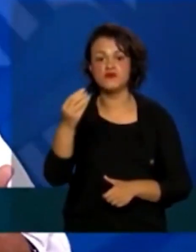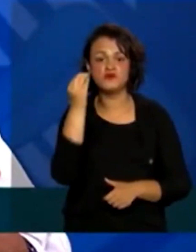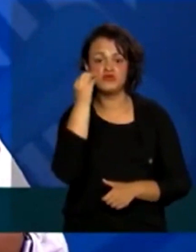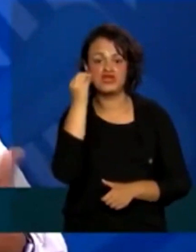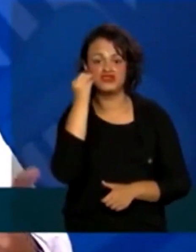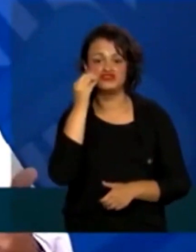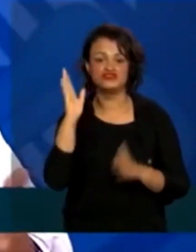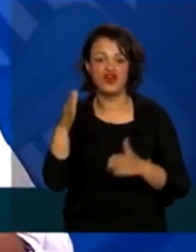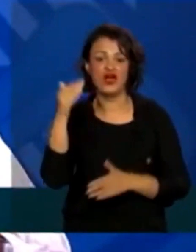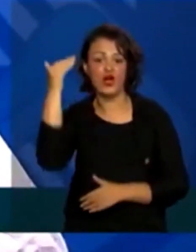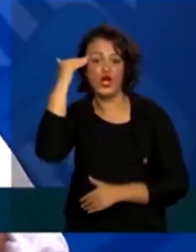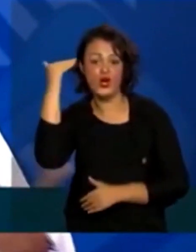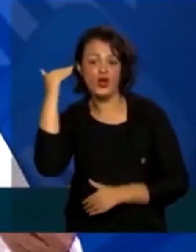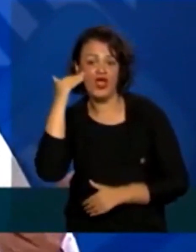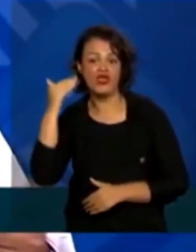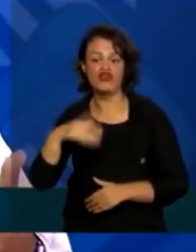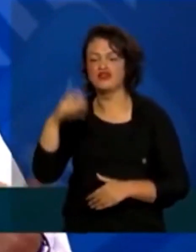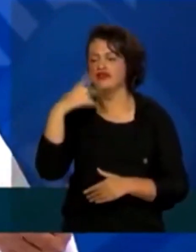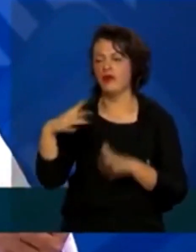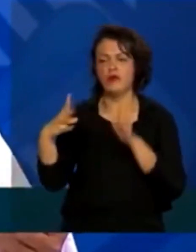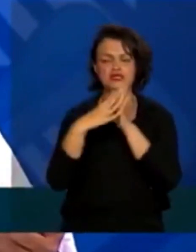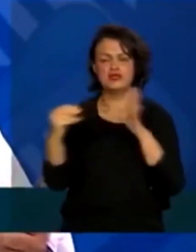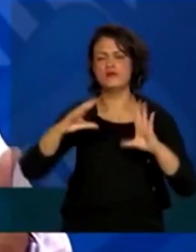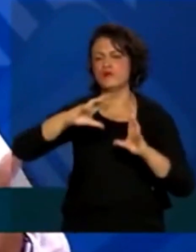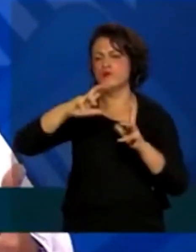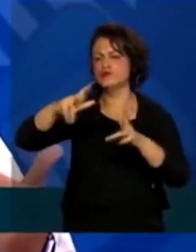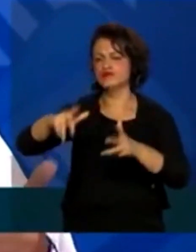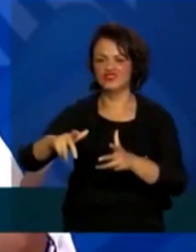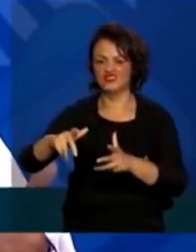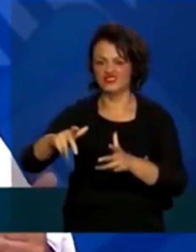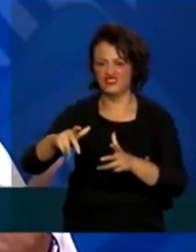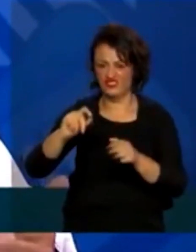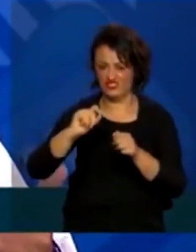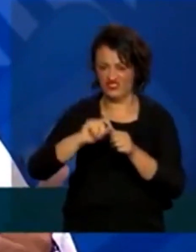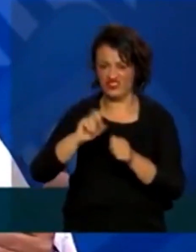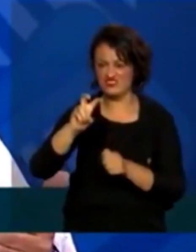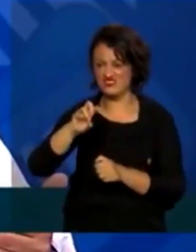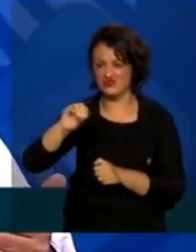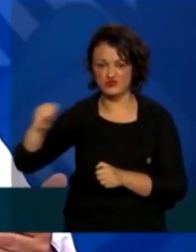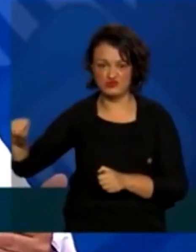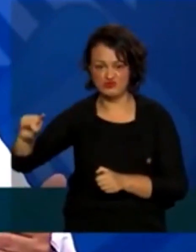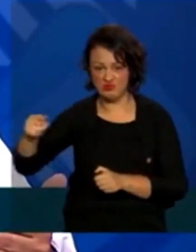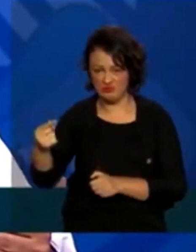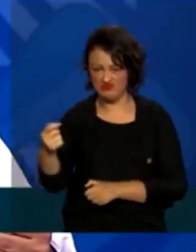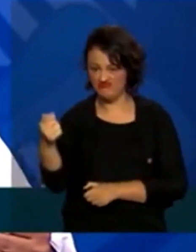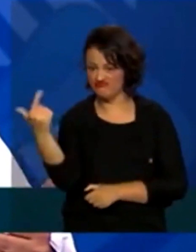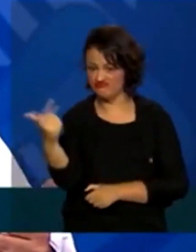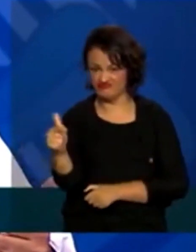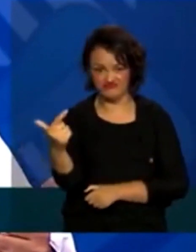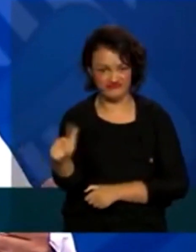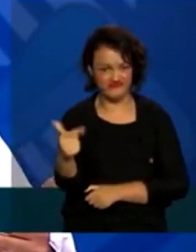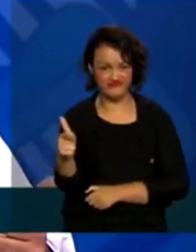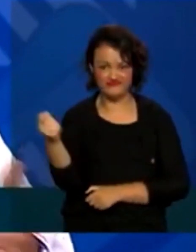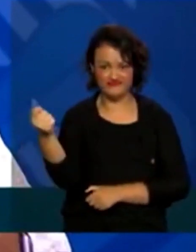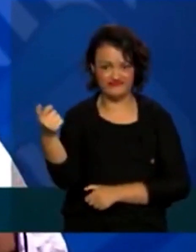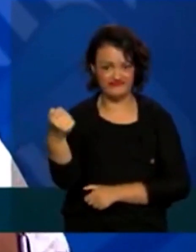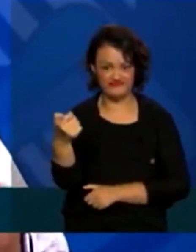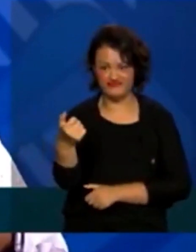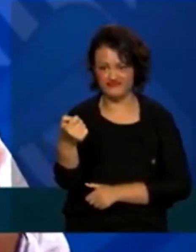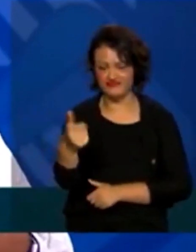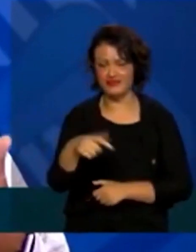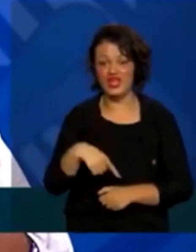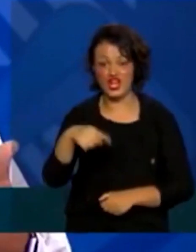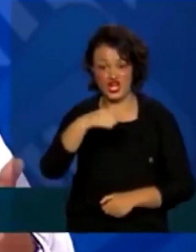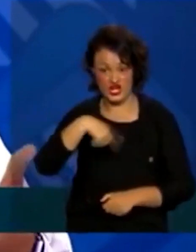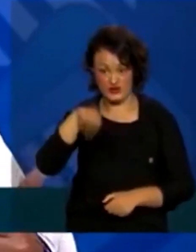testes, a Coreia, que é o grande exemplo mundial, não fez 500 mil testes até agora. Nós vamos